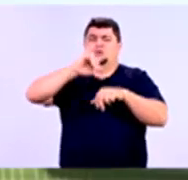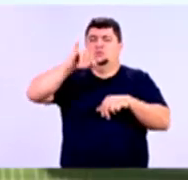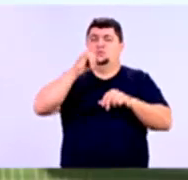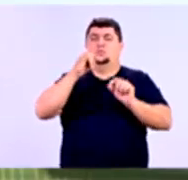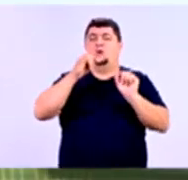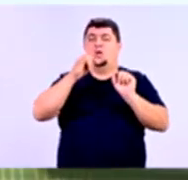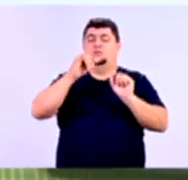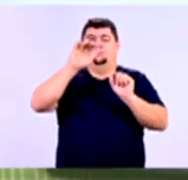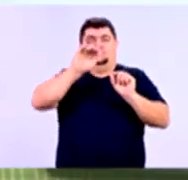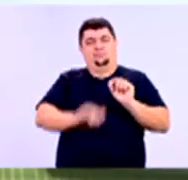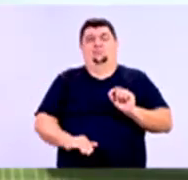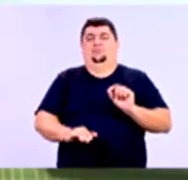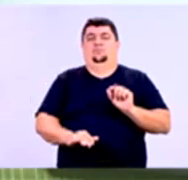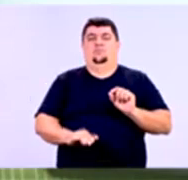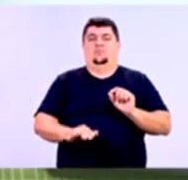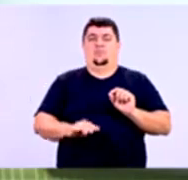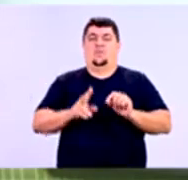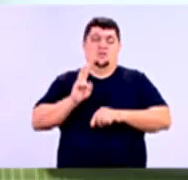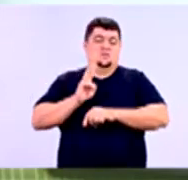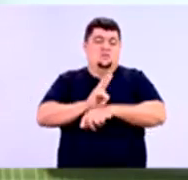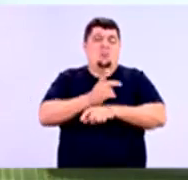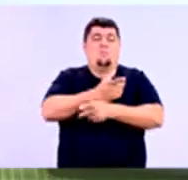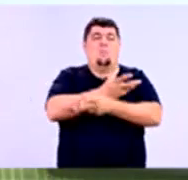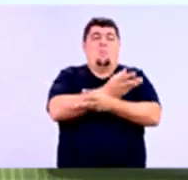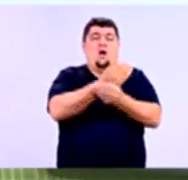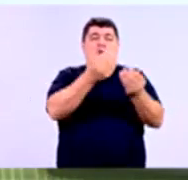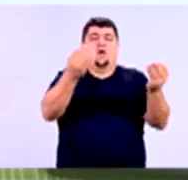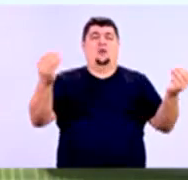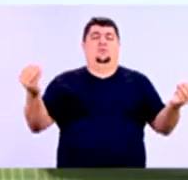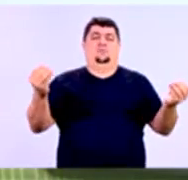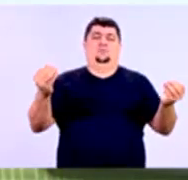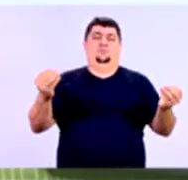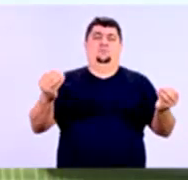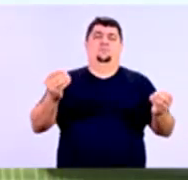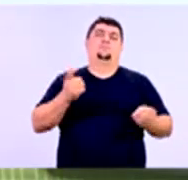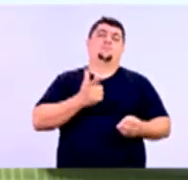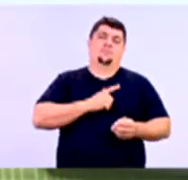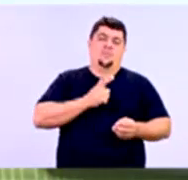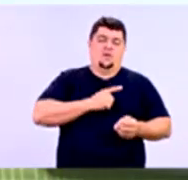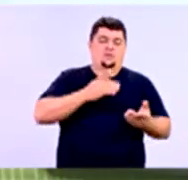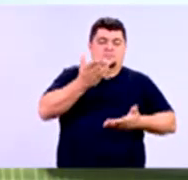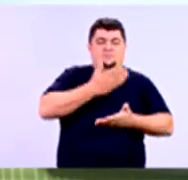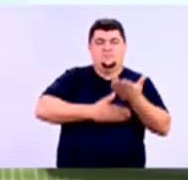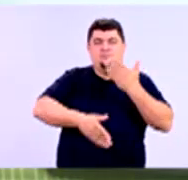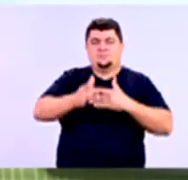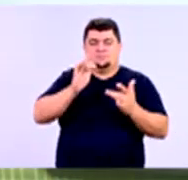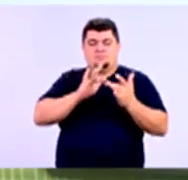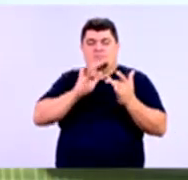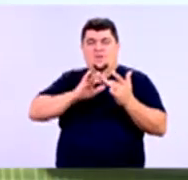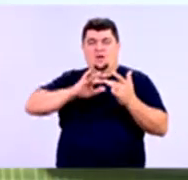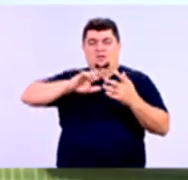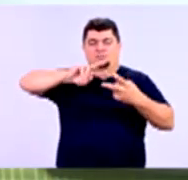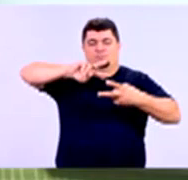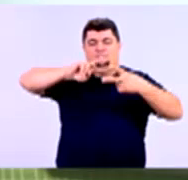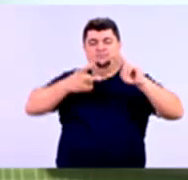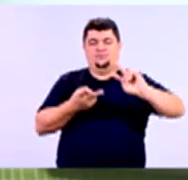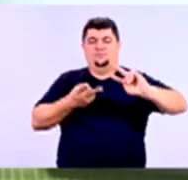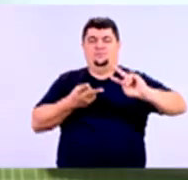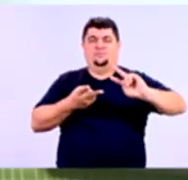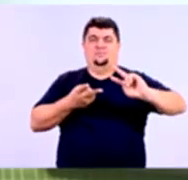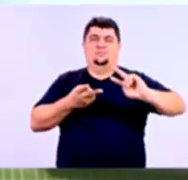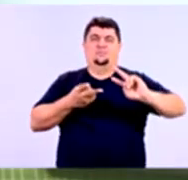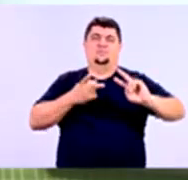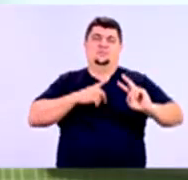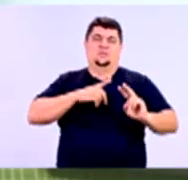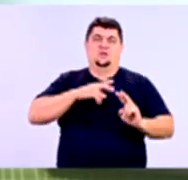crédito aumente e os juros caiam. Então, existe uma relação inversa entre risco e crédito.